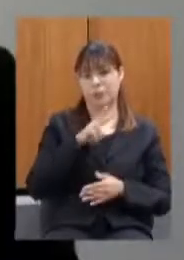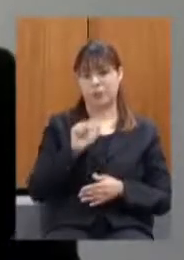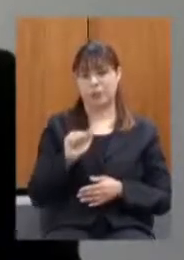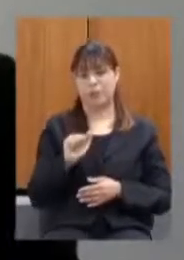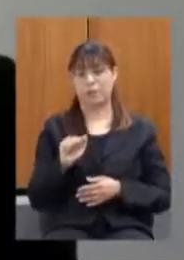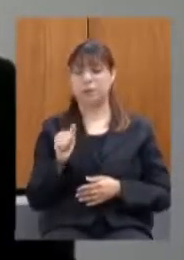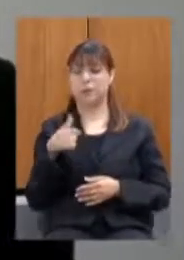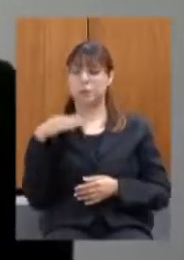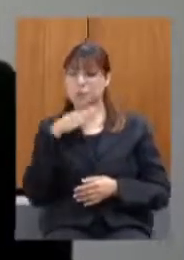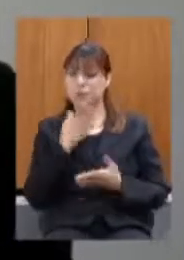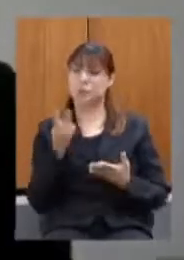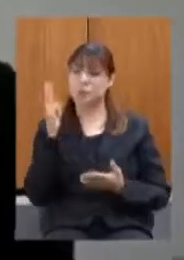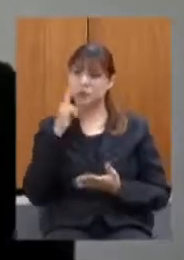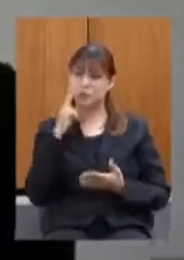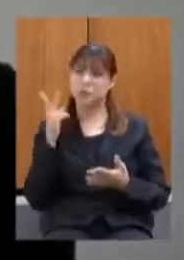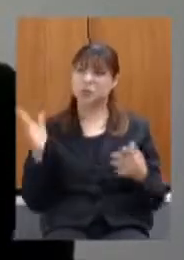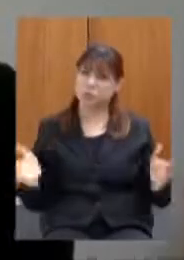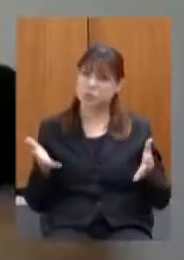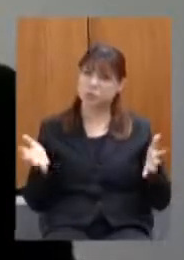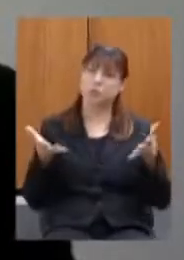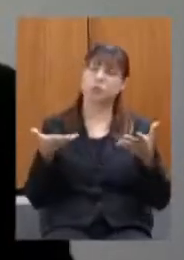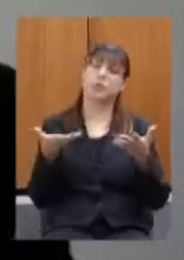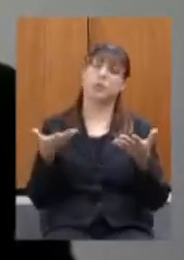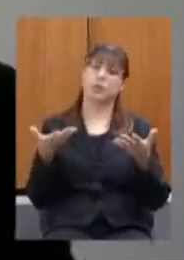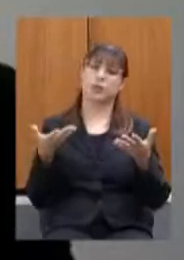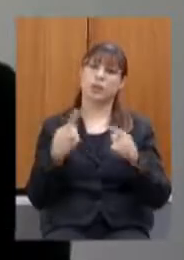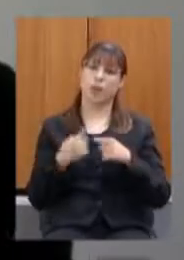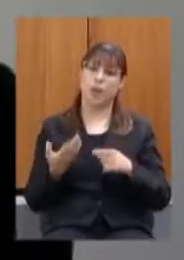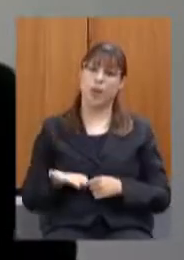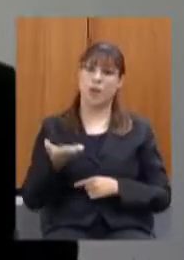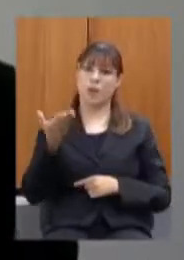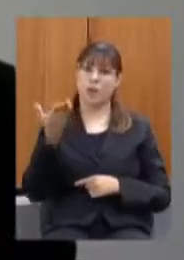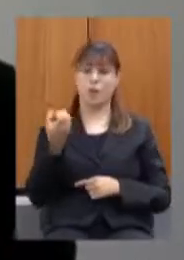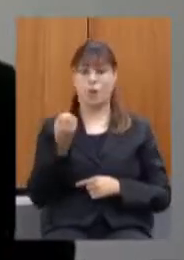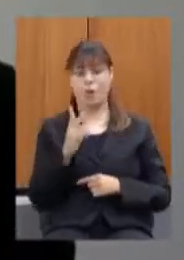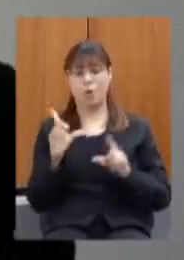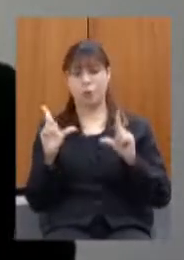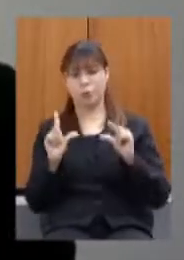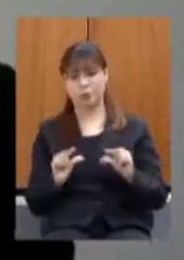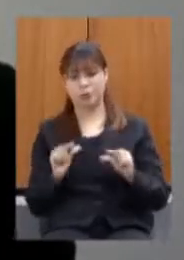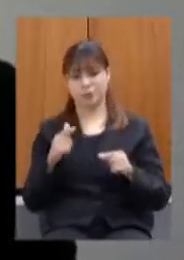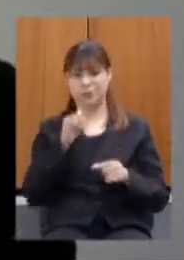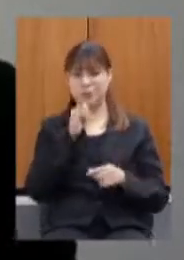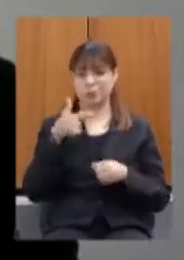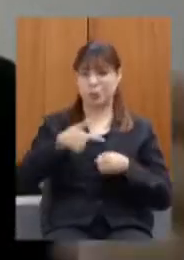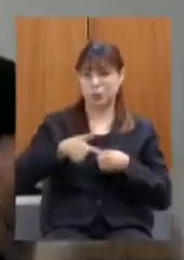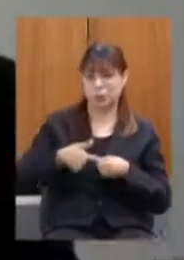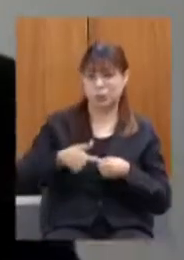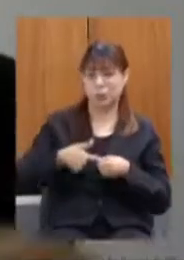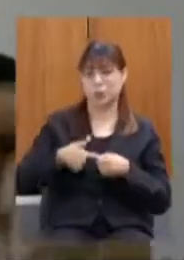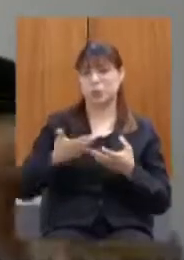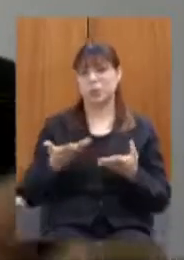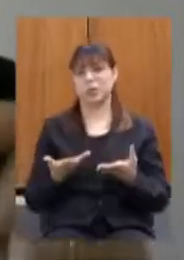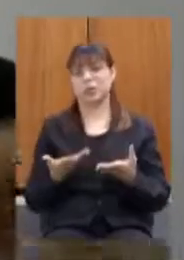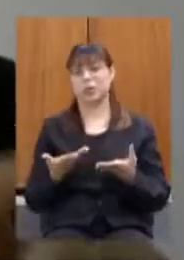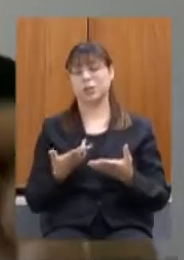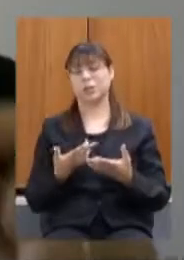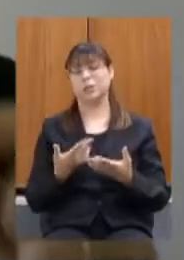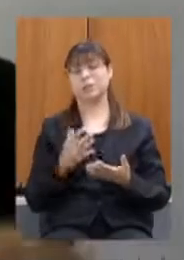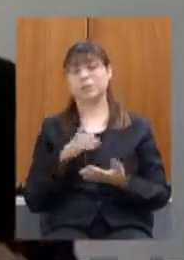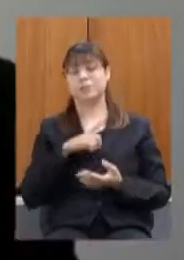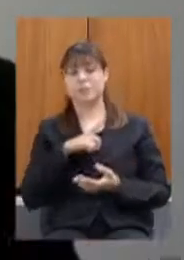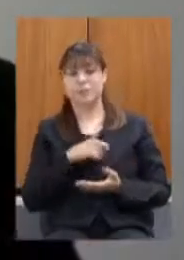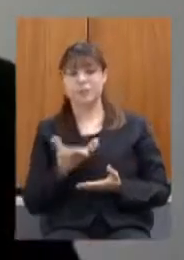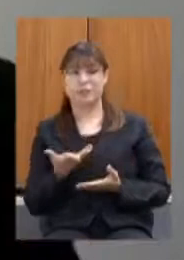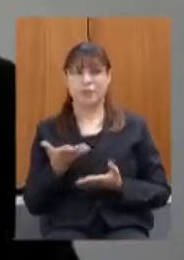vendo agora do vinho quando se há um aumento ou a redução dos combustíveis eu acho que há um conceito